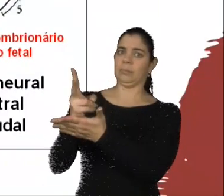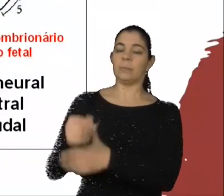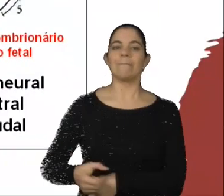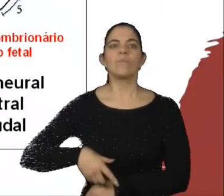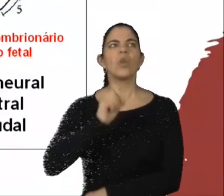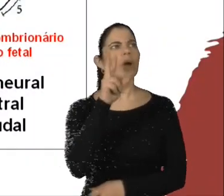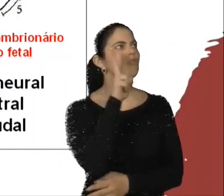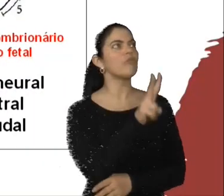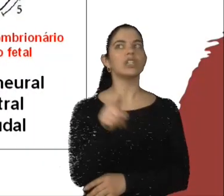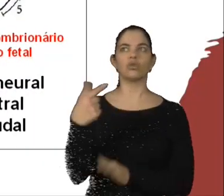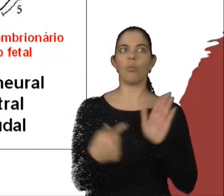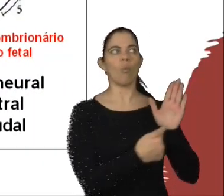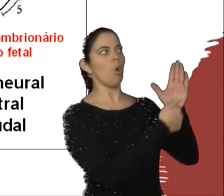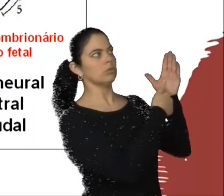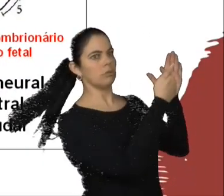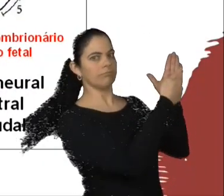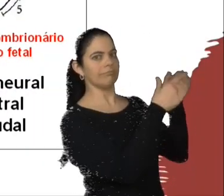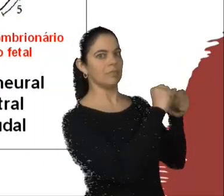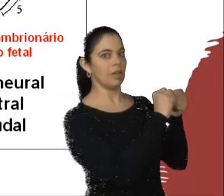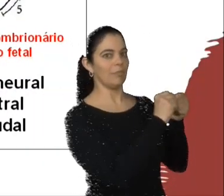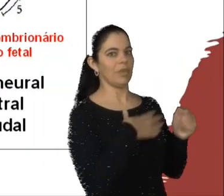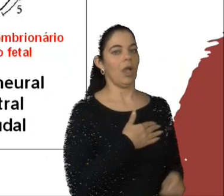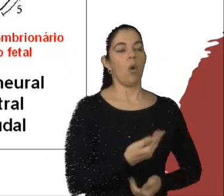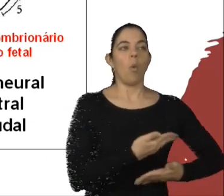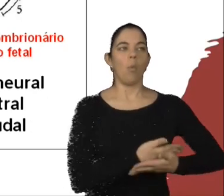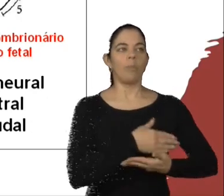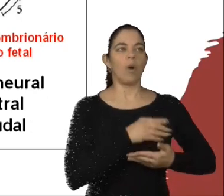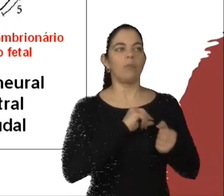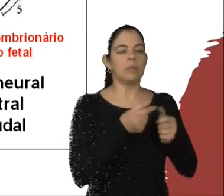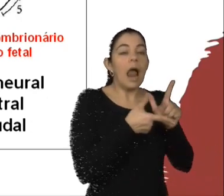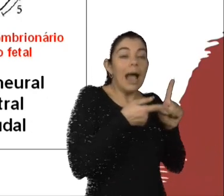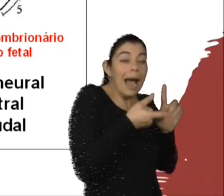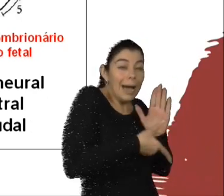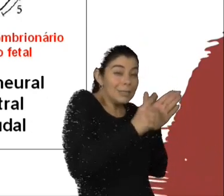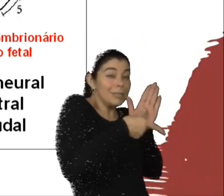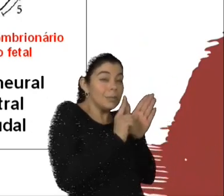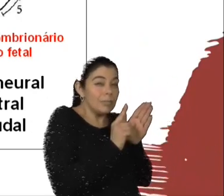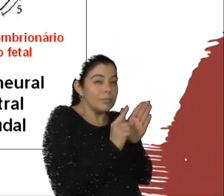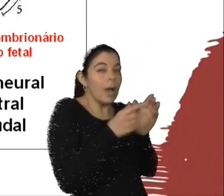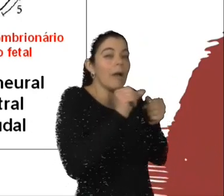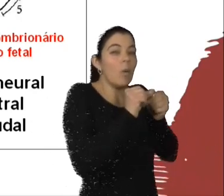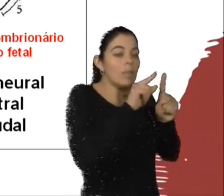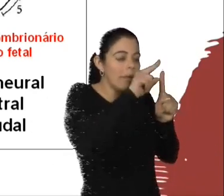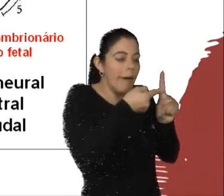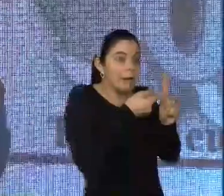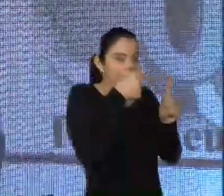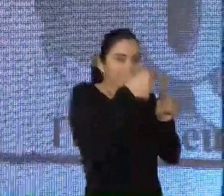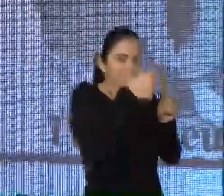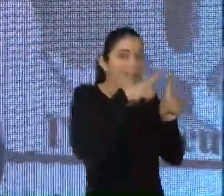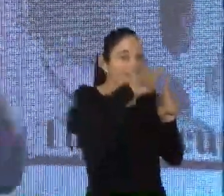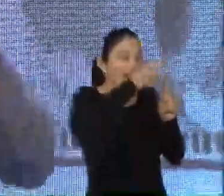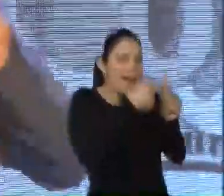nessa lâmina aqui, eu mostro aqui um feto e o processo de desenvolvimento embrionário intrauterino,